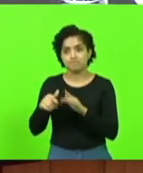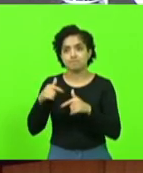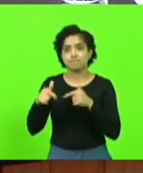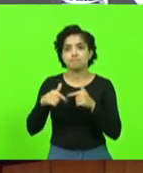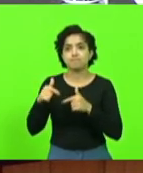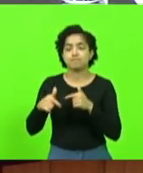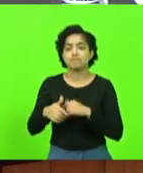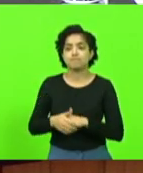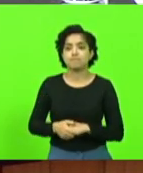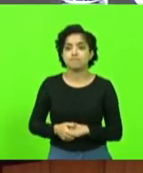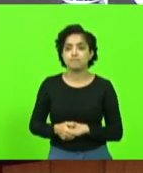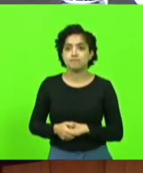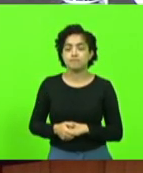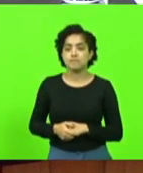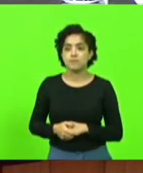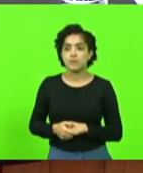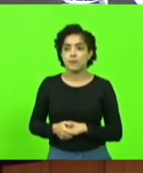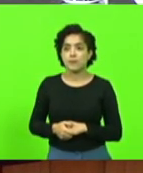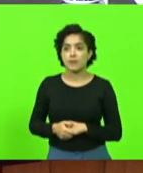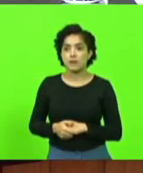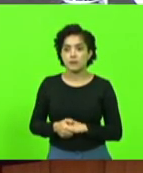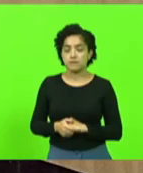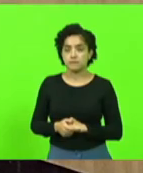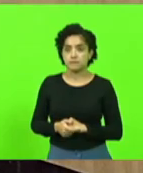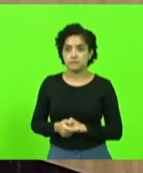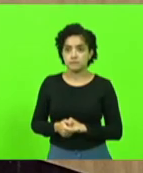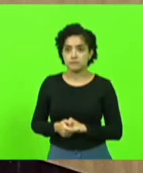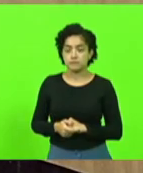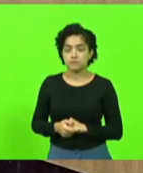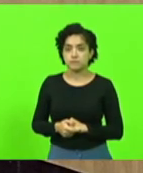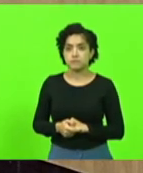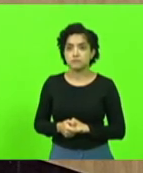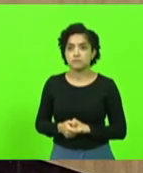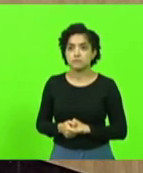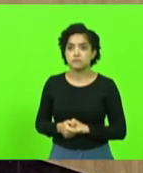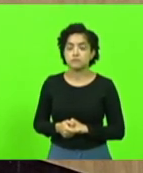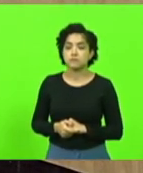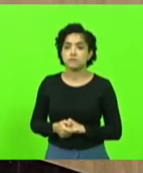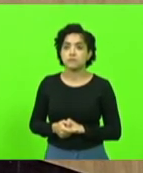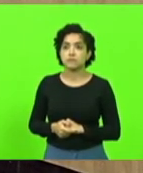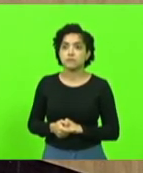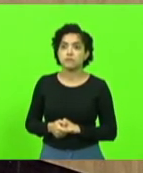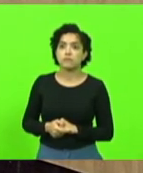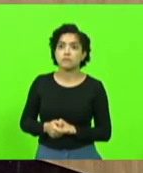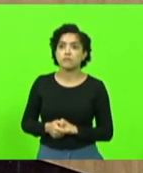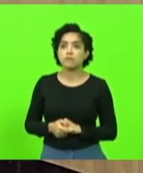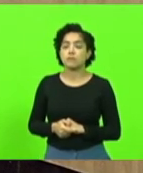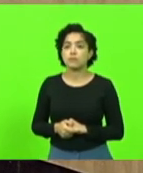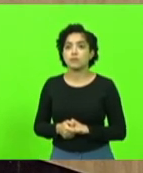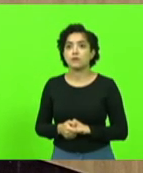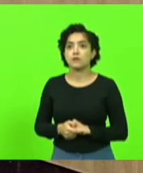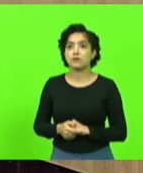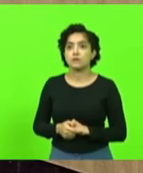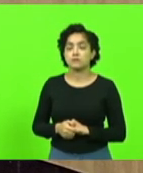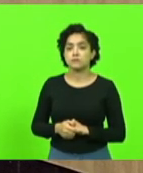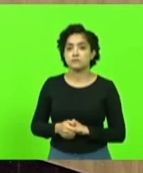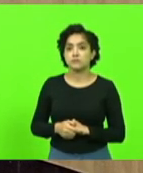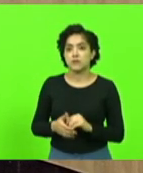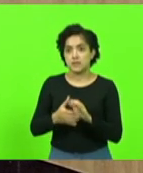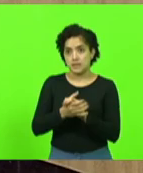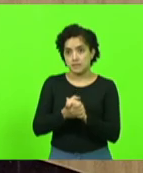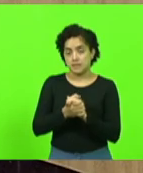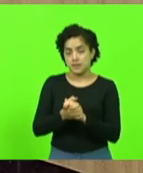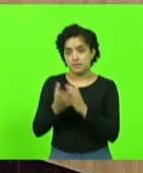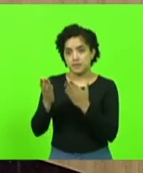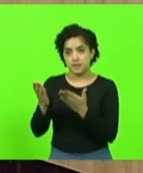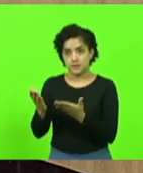Obrigado, deputado Alba. Pois não, presidente Berlanda. Eu quero parabenizar a Vossa